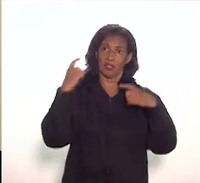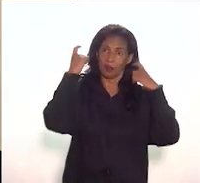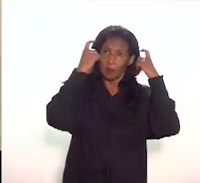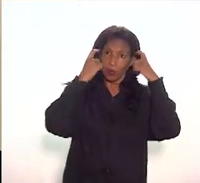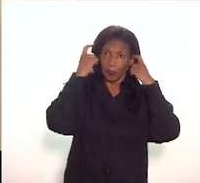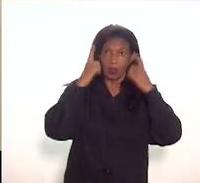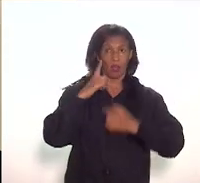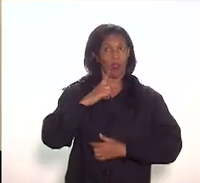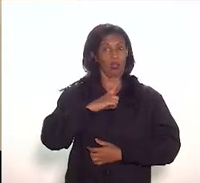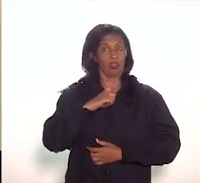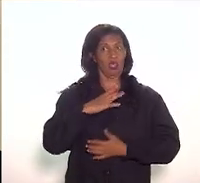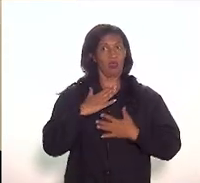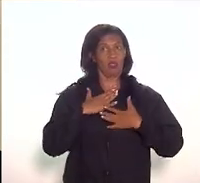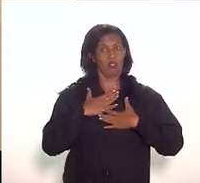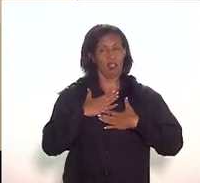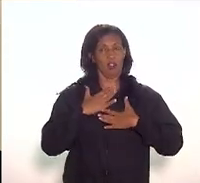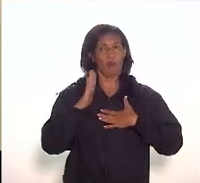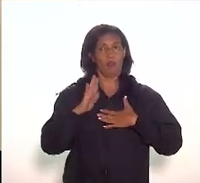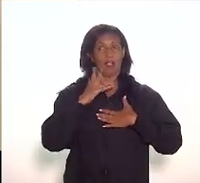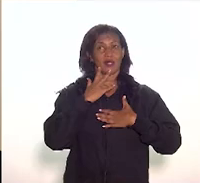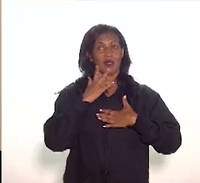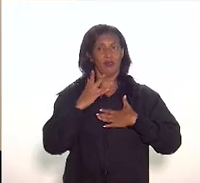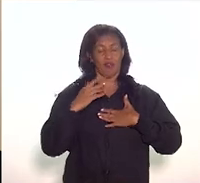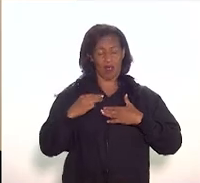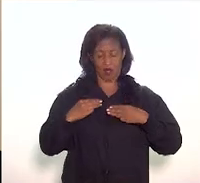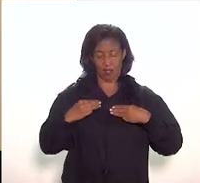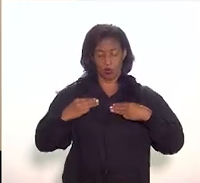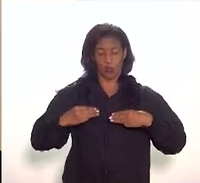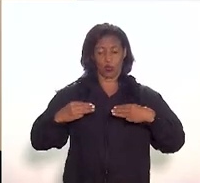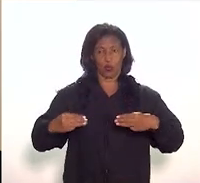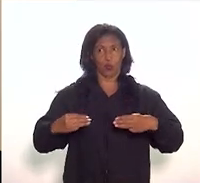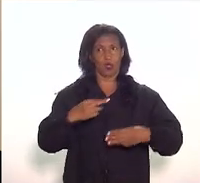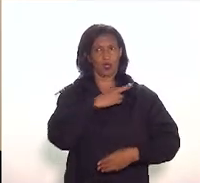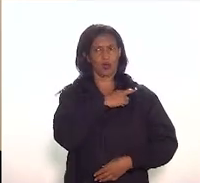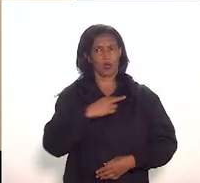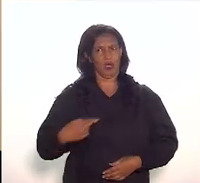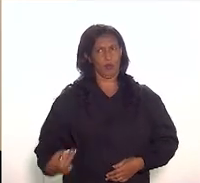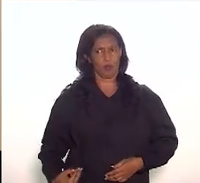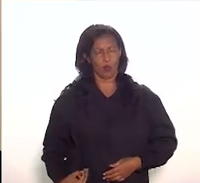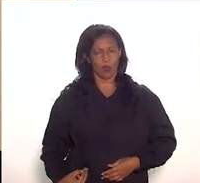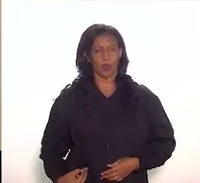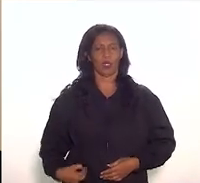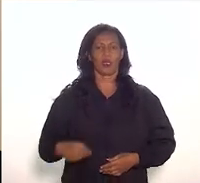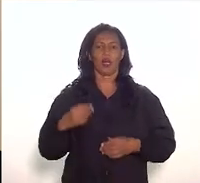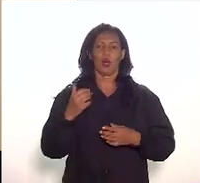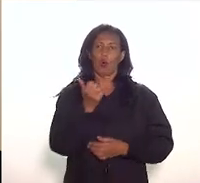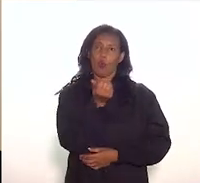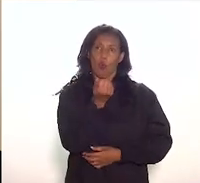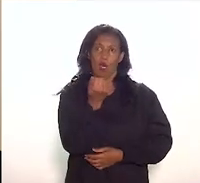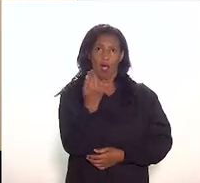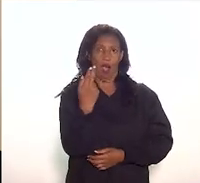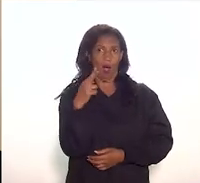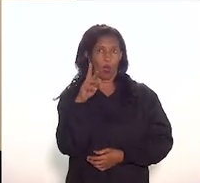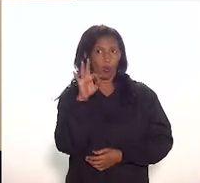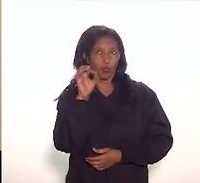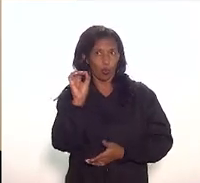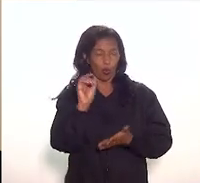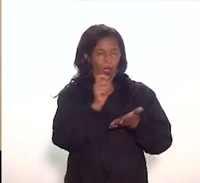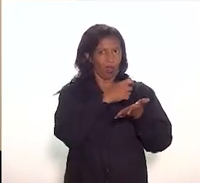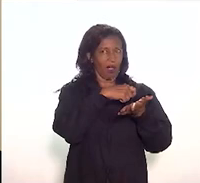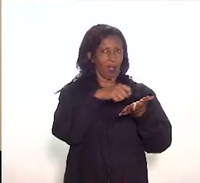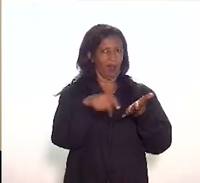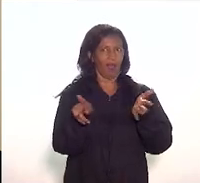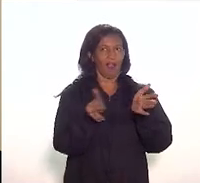eu tenho mas a fala do Museu da República já se identificando como autor do projeto